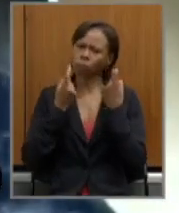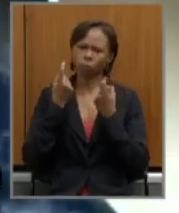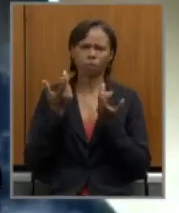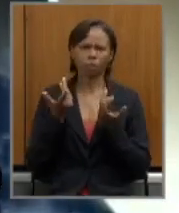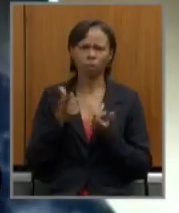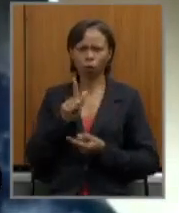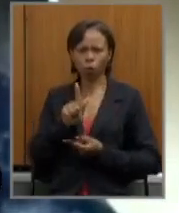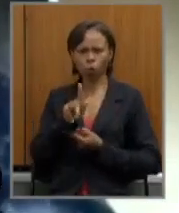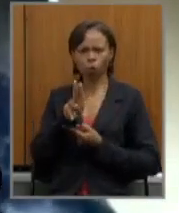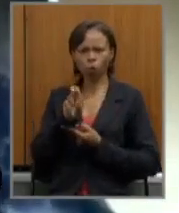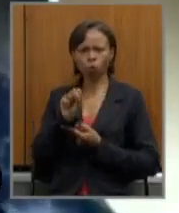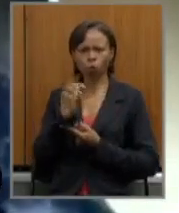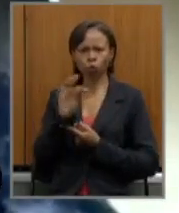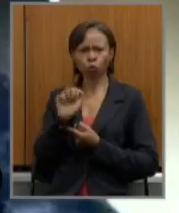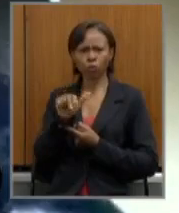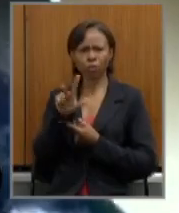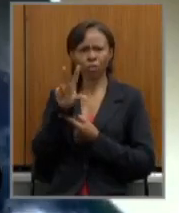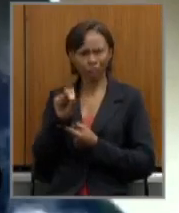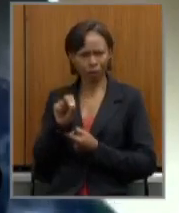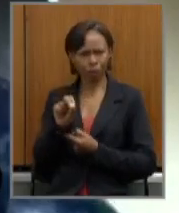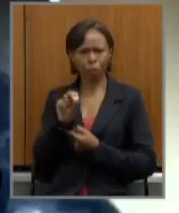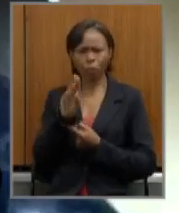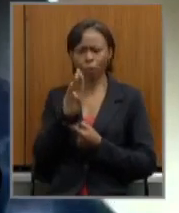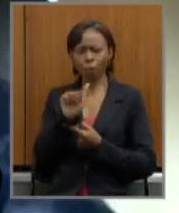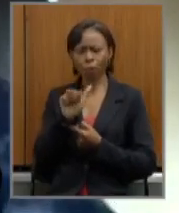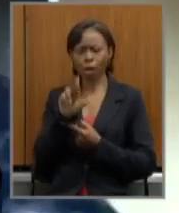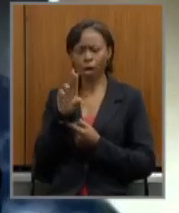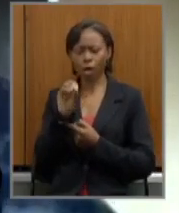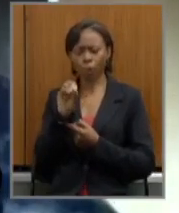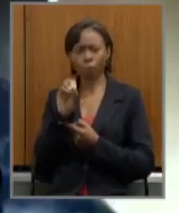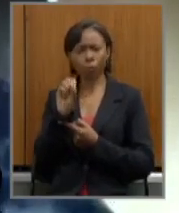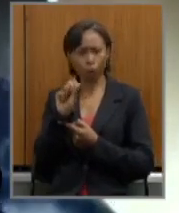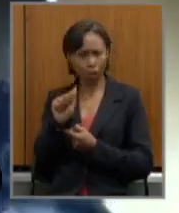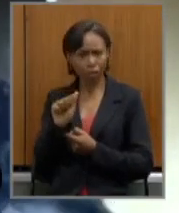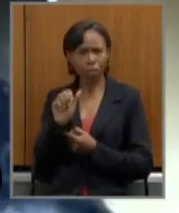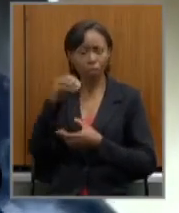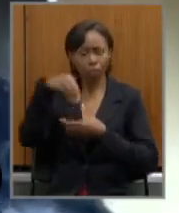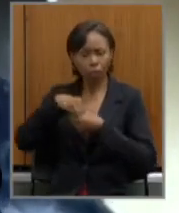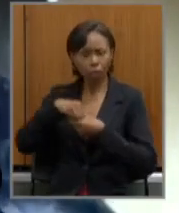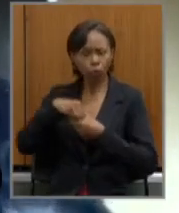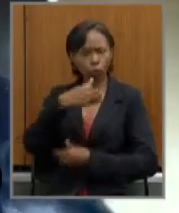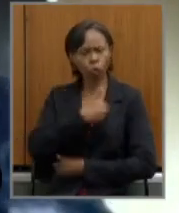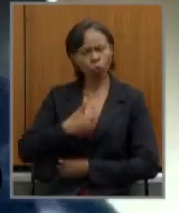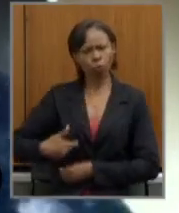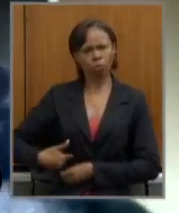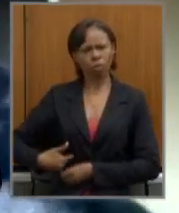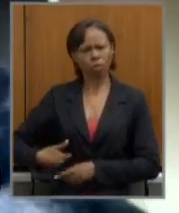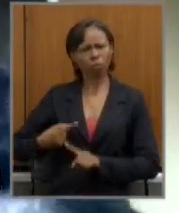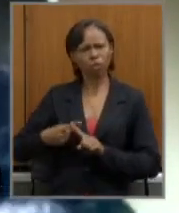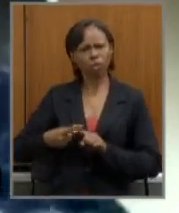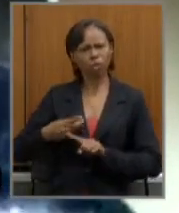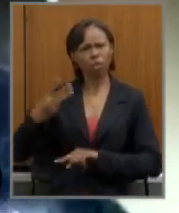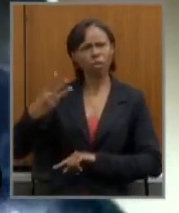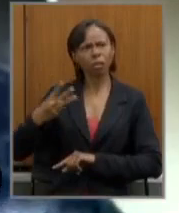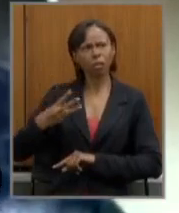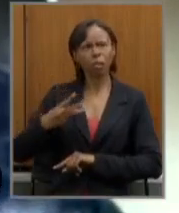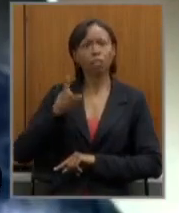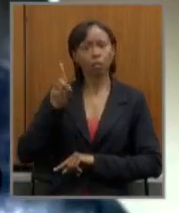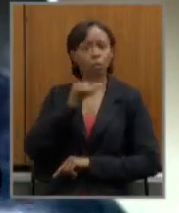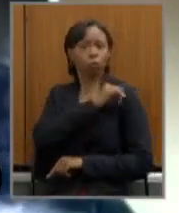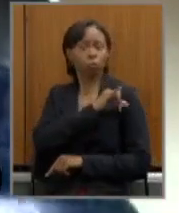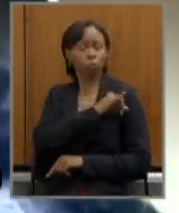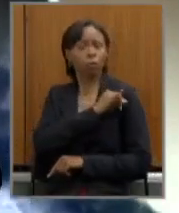Gustavo Barrosa na composição do governo ele foi terceirizado do Rio de Janeiro